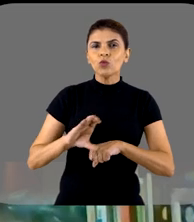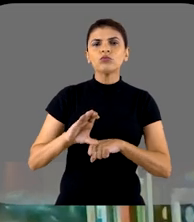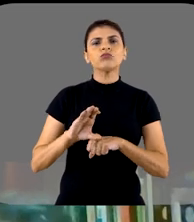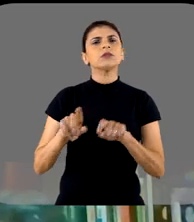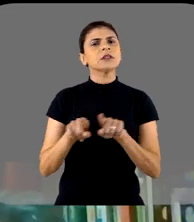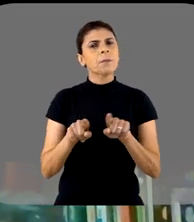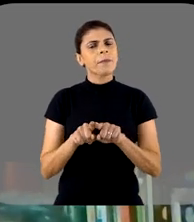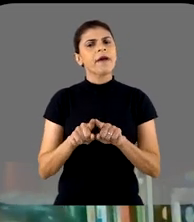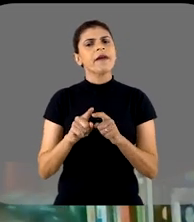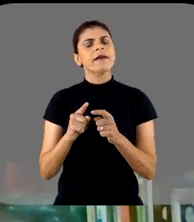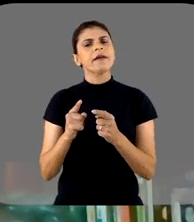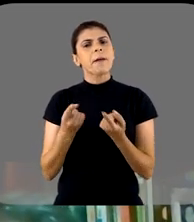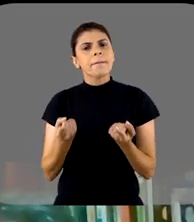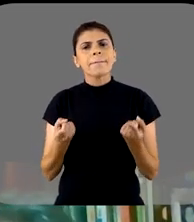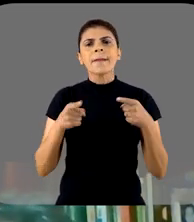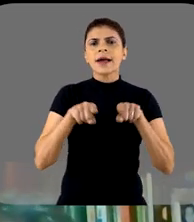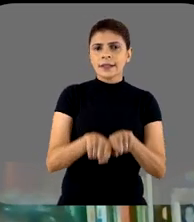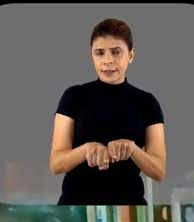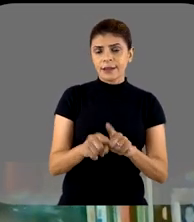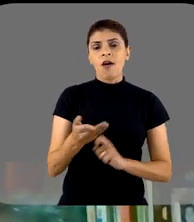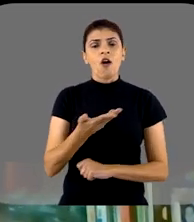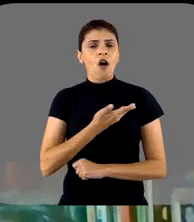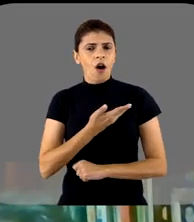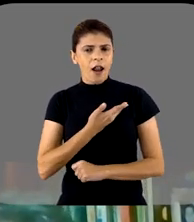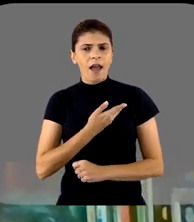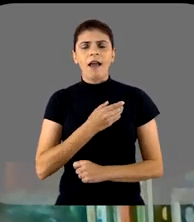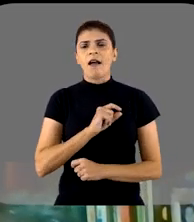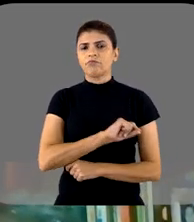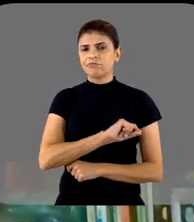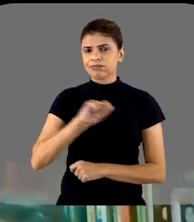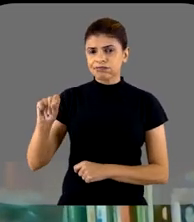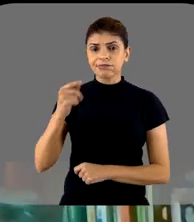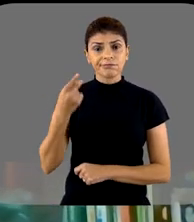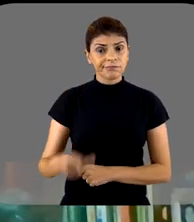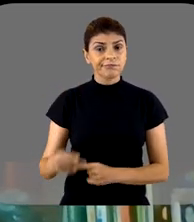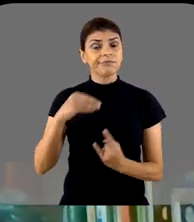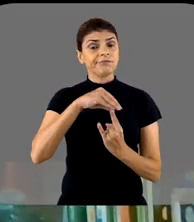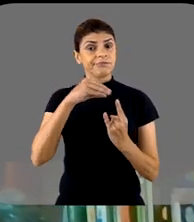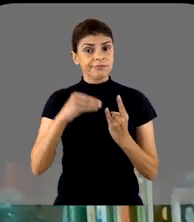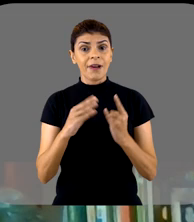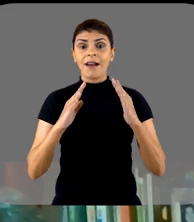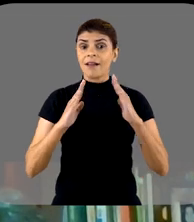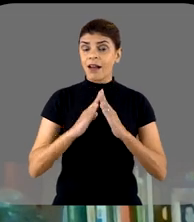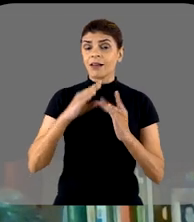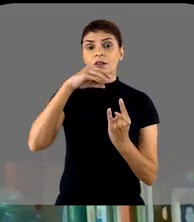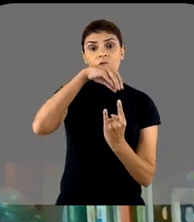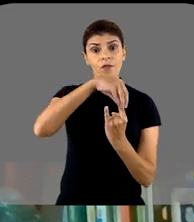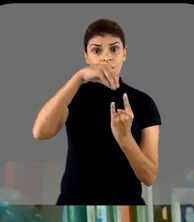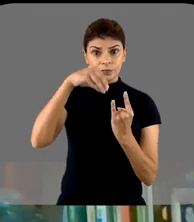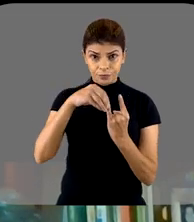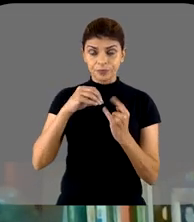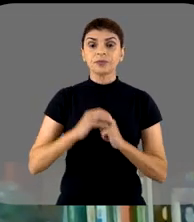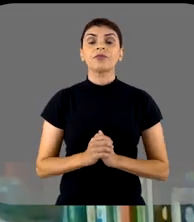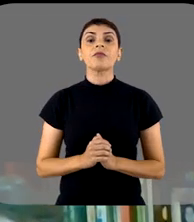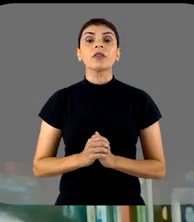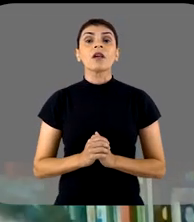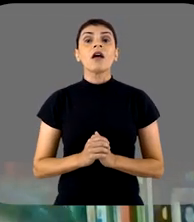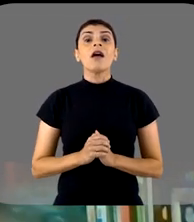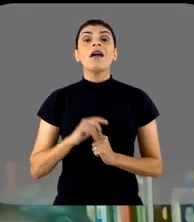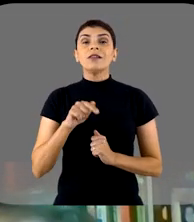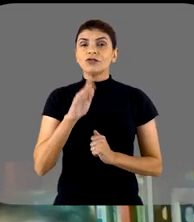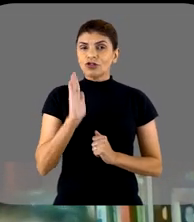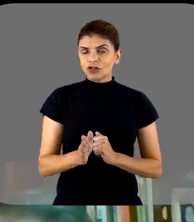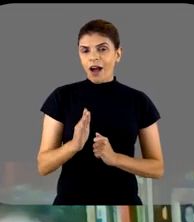curso, também que conta com a parceria de inúmeros colegas da nossa instituição, da nossa unidade, da Casa de Oswaldo Cruz. Esse